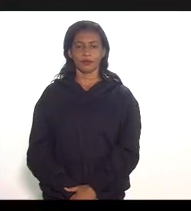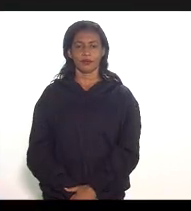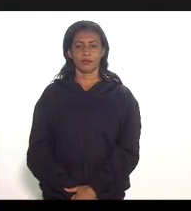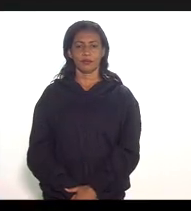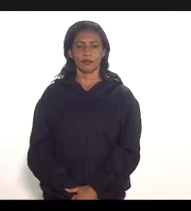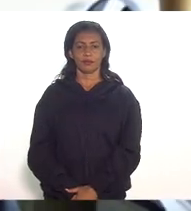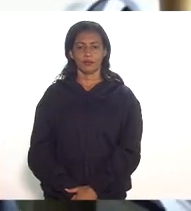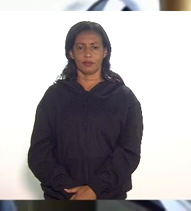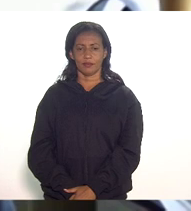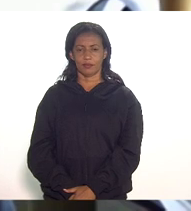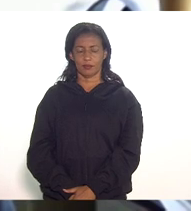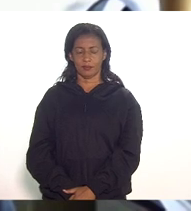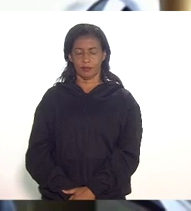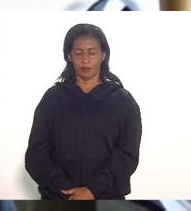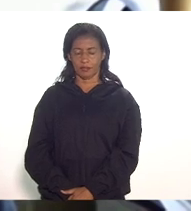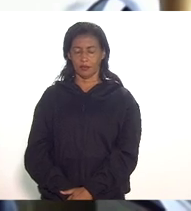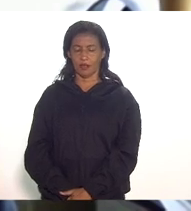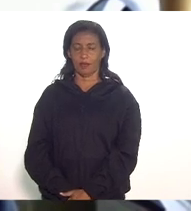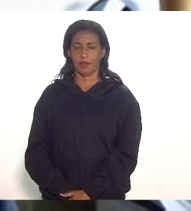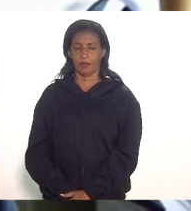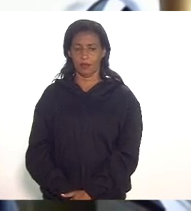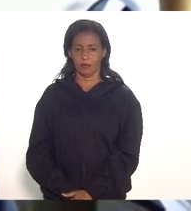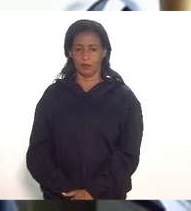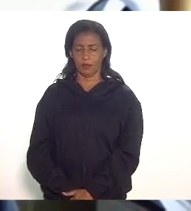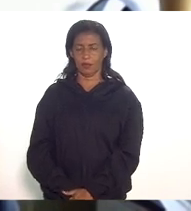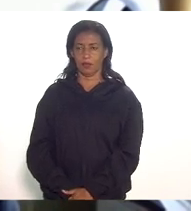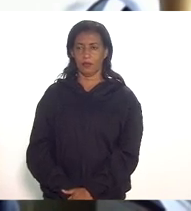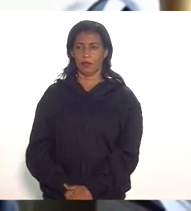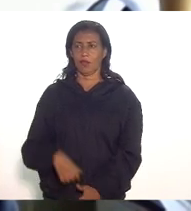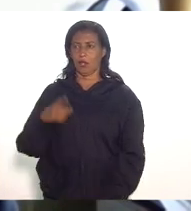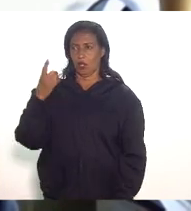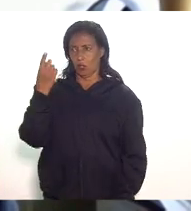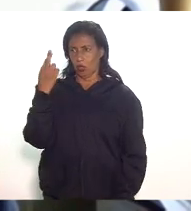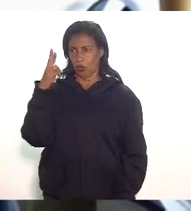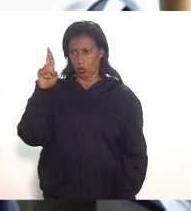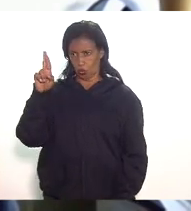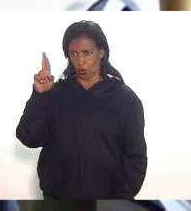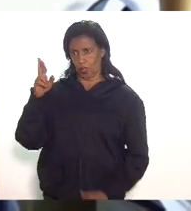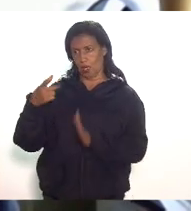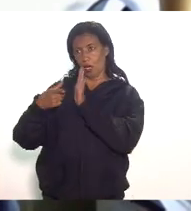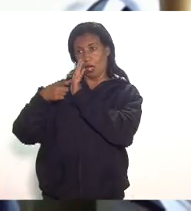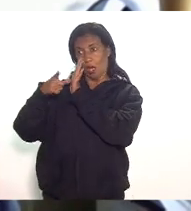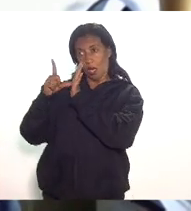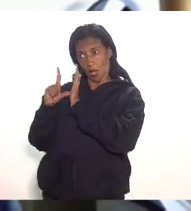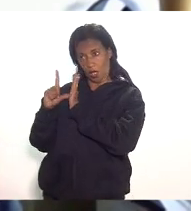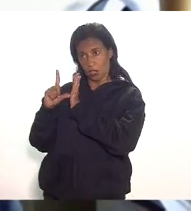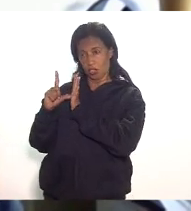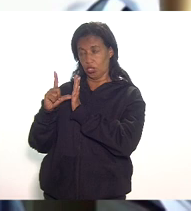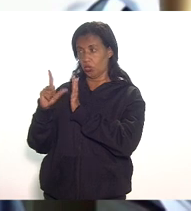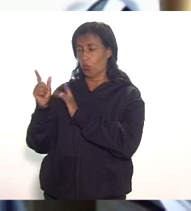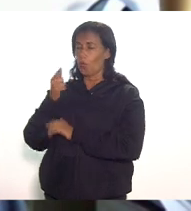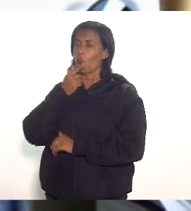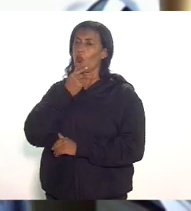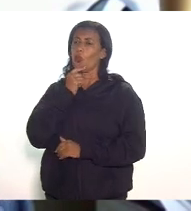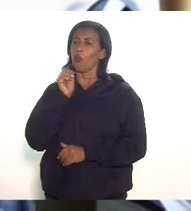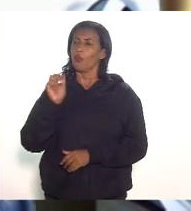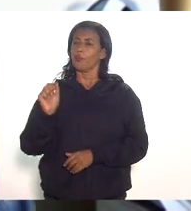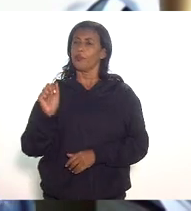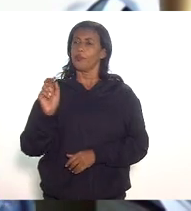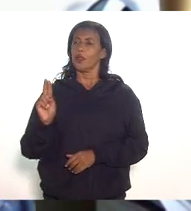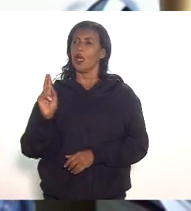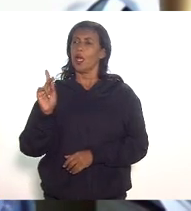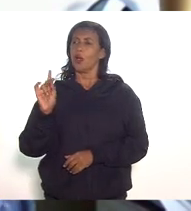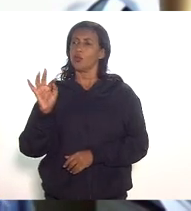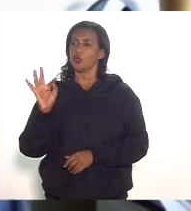antes do do auditor Ferrari eu queria lhe dizer